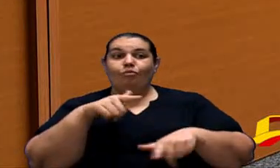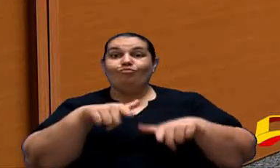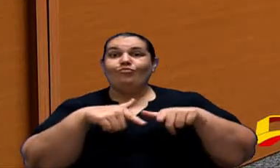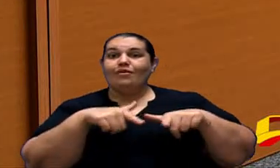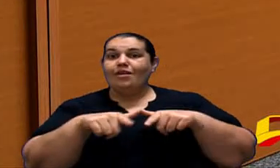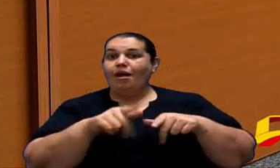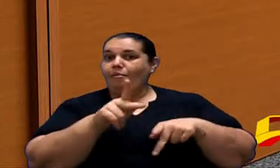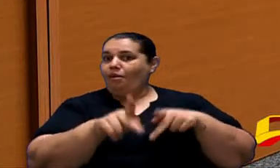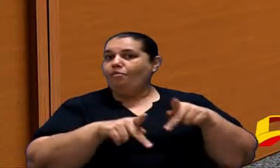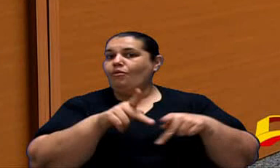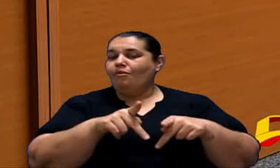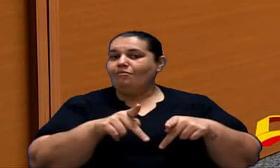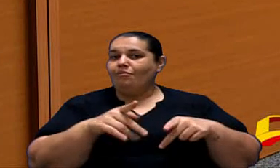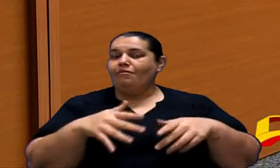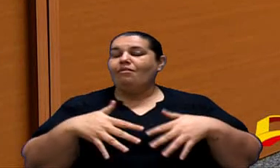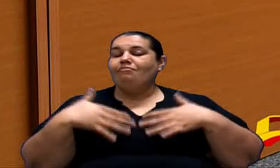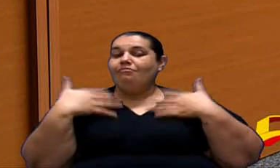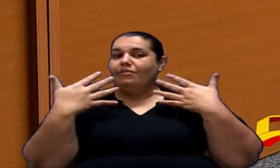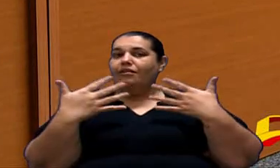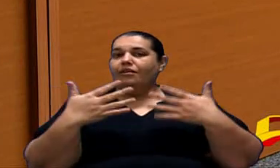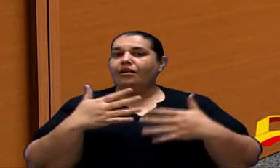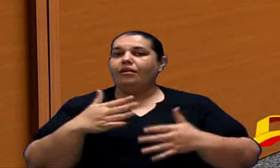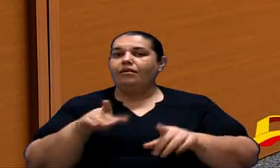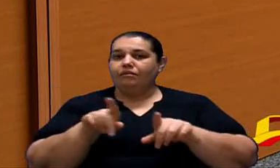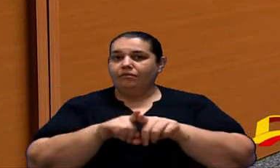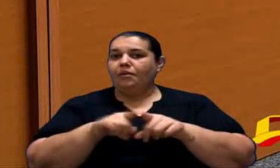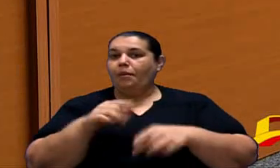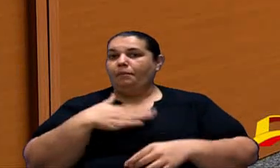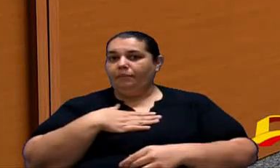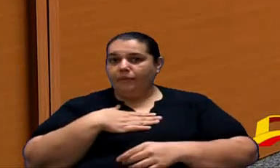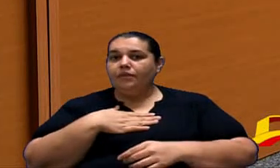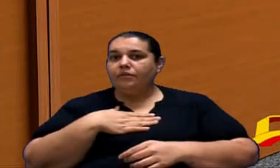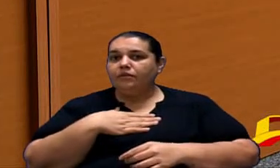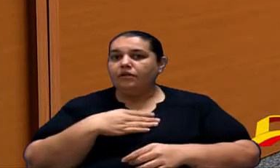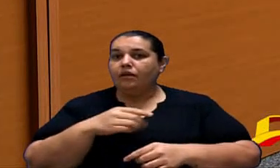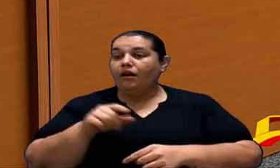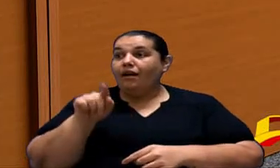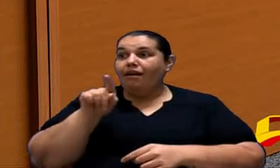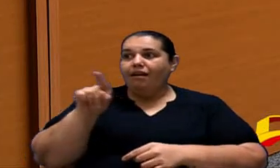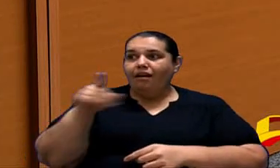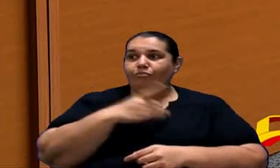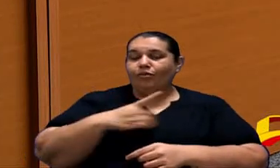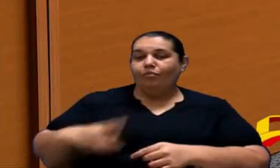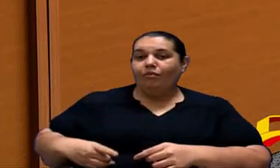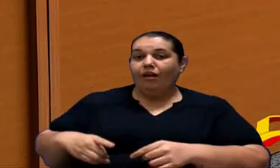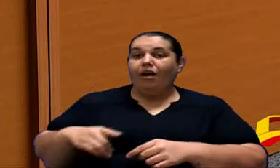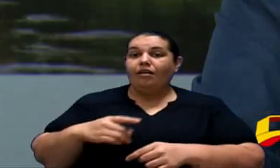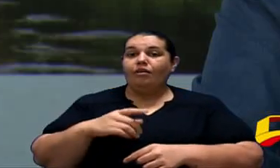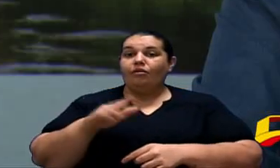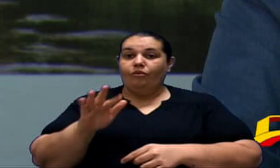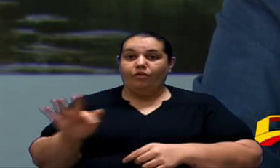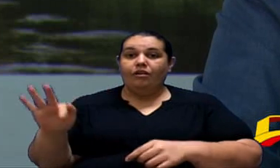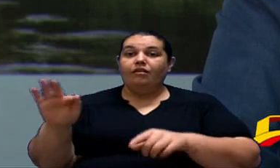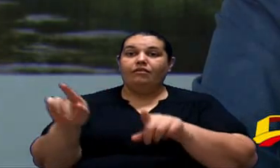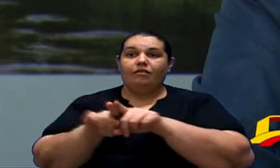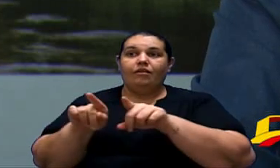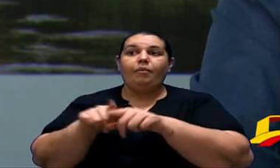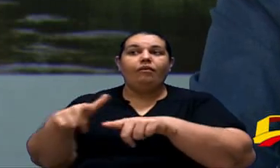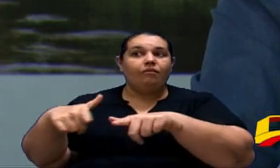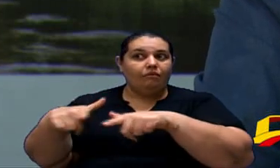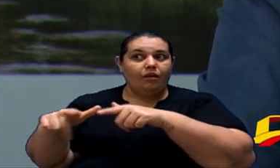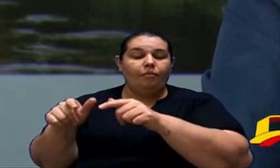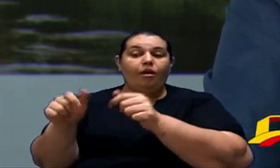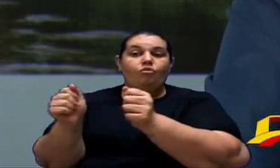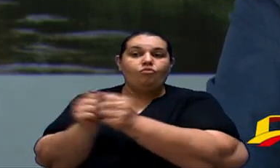Essa é uma alegria De eu fazer isso Trabalhar pelo povo Era o que ele deveria Fazer também Trabalhar a favor Do povo